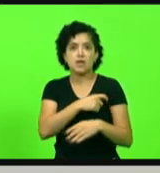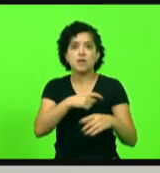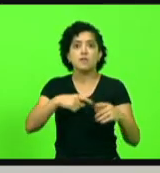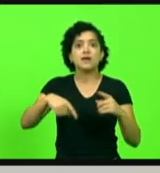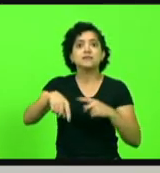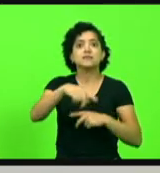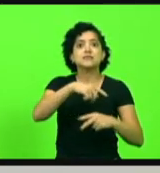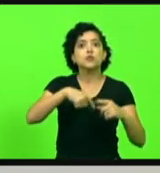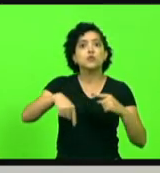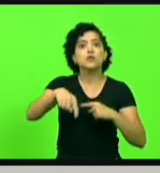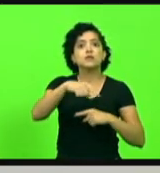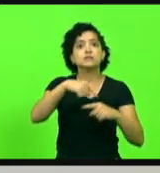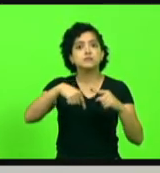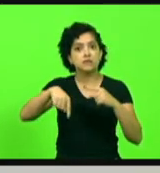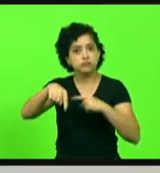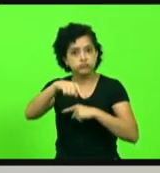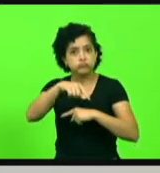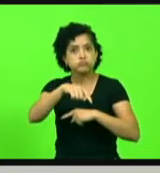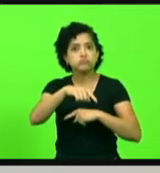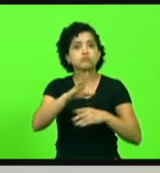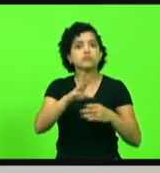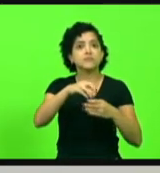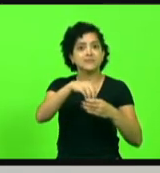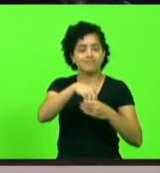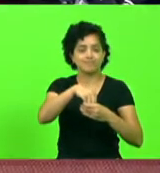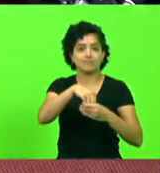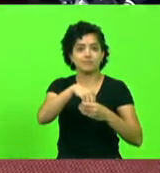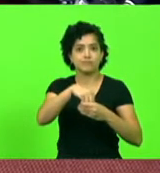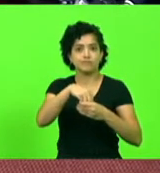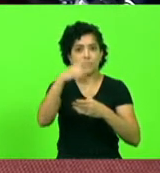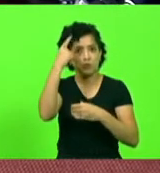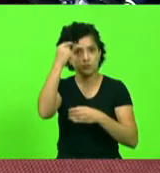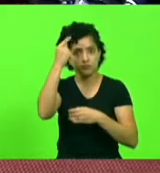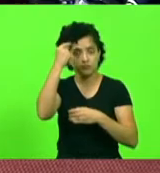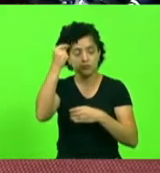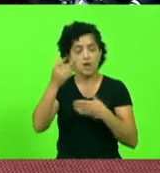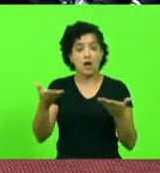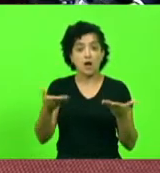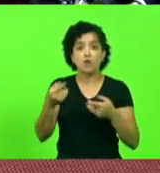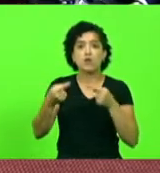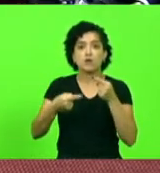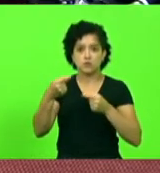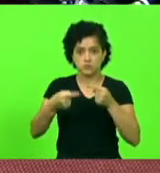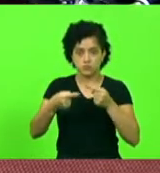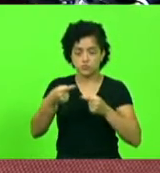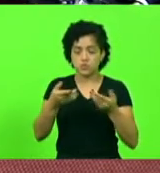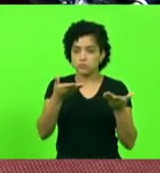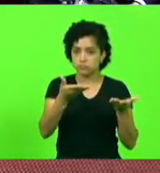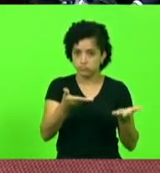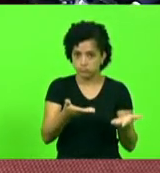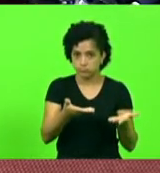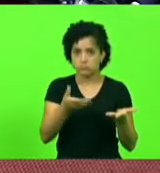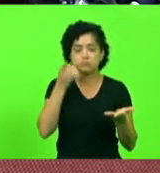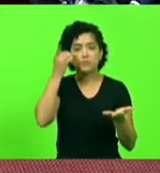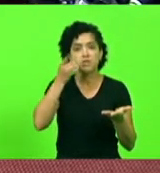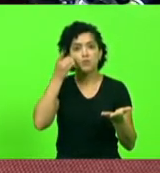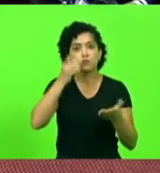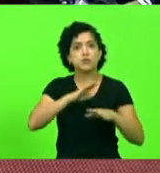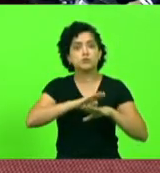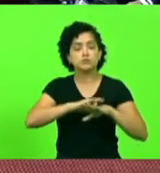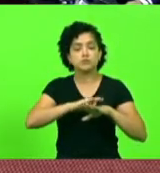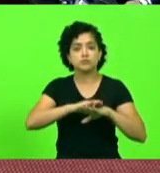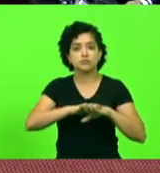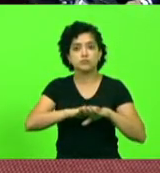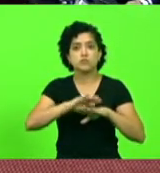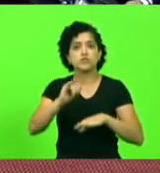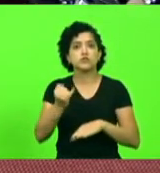comuns da universidade. Em discussão, para discutir, o deputado autor, deputado